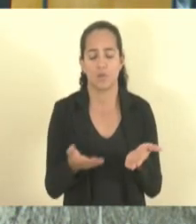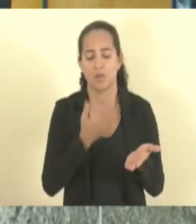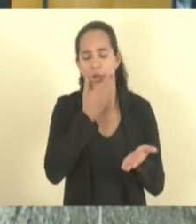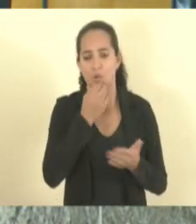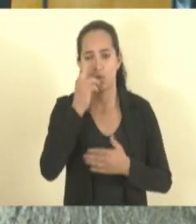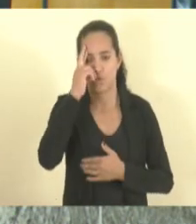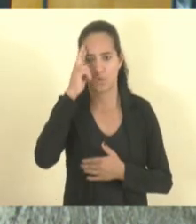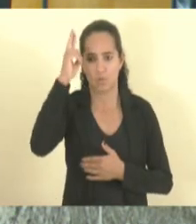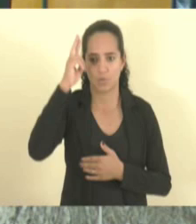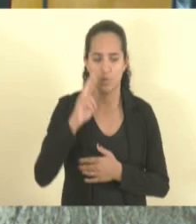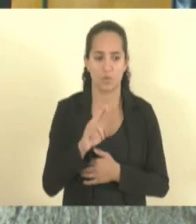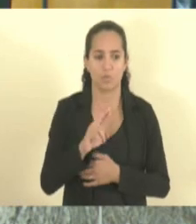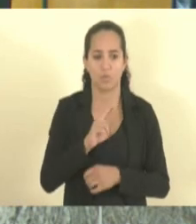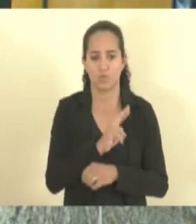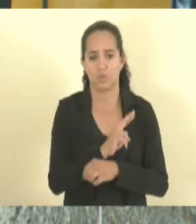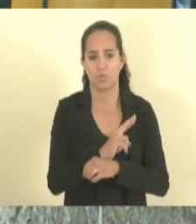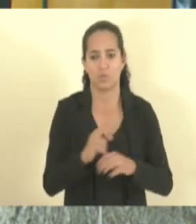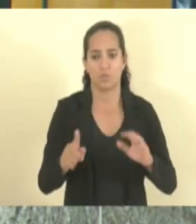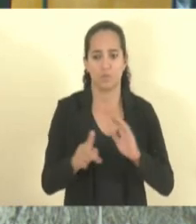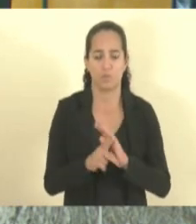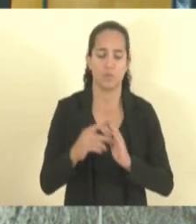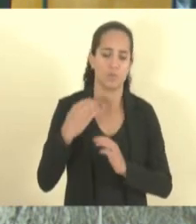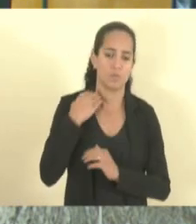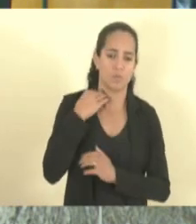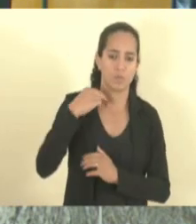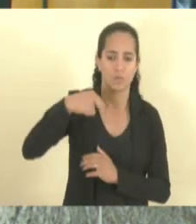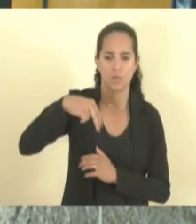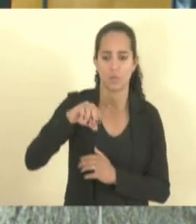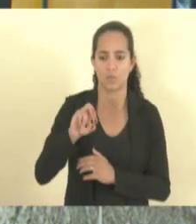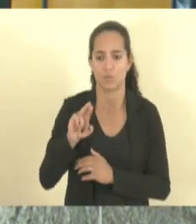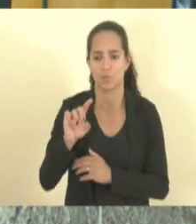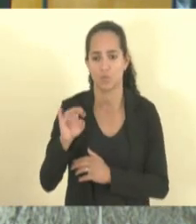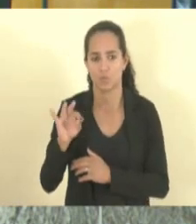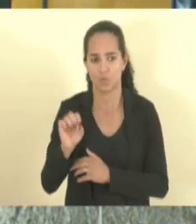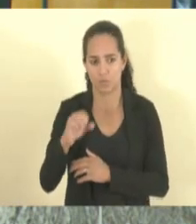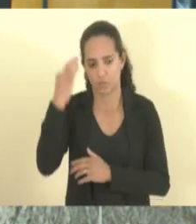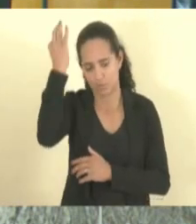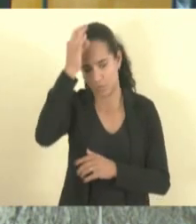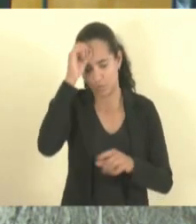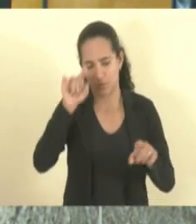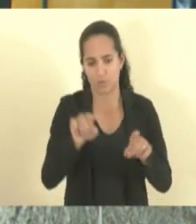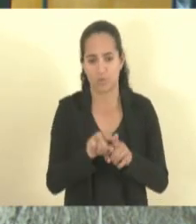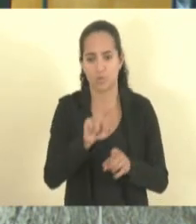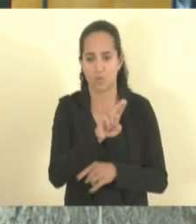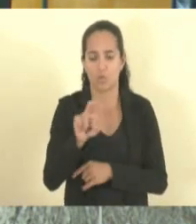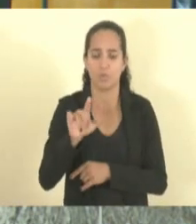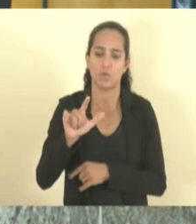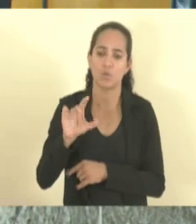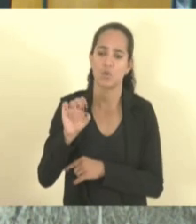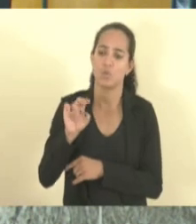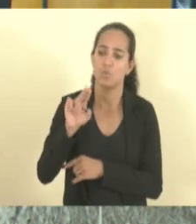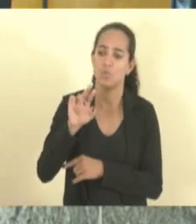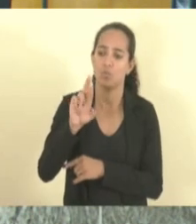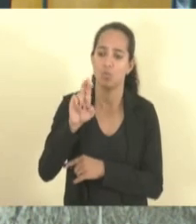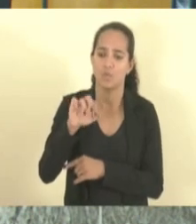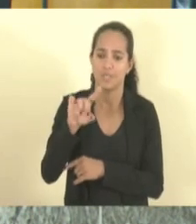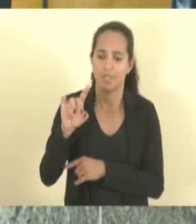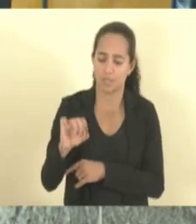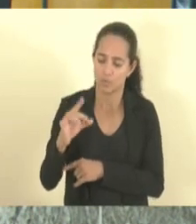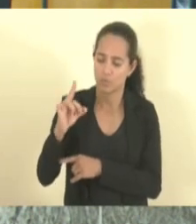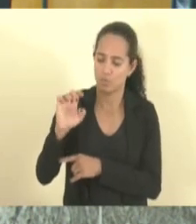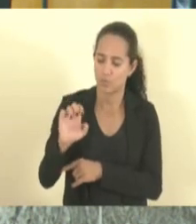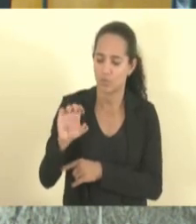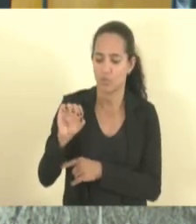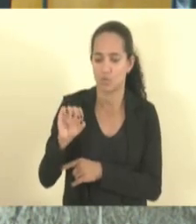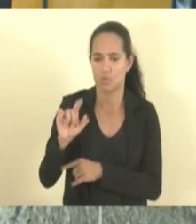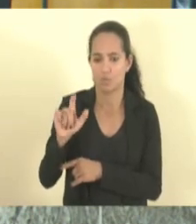senhor Superintendente Estadual do Banco do Nordeste no Estado do Espírito Santo, ilustríssimo senhor Lourenço de Oliveira, convido